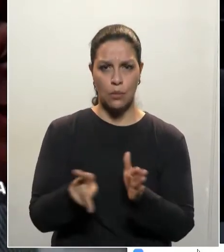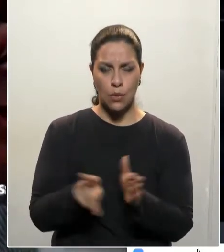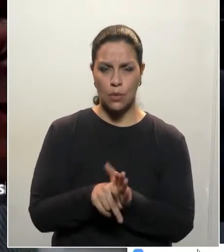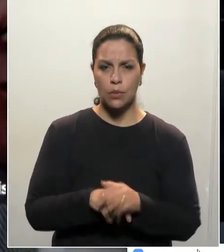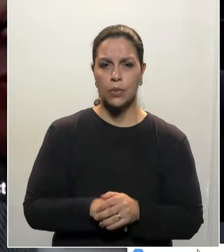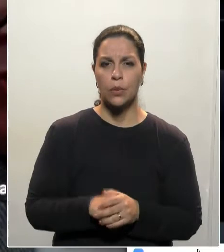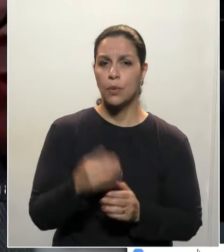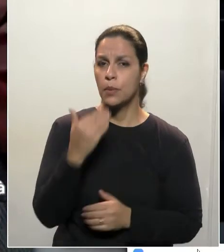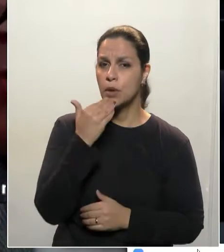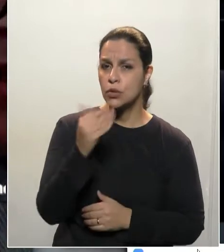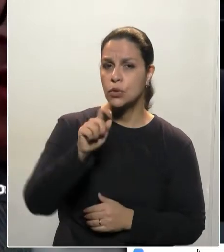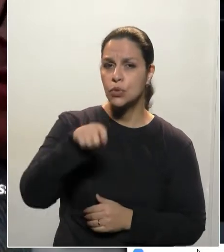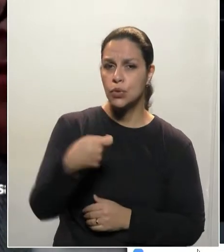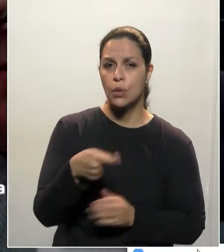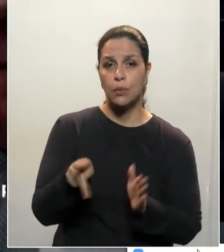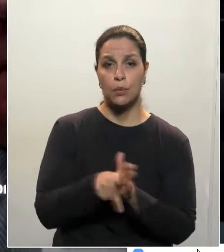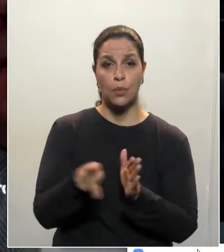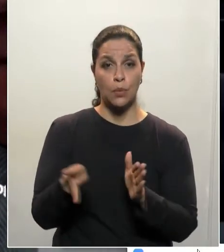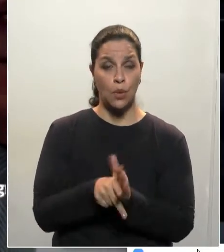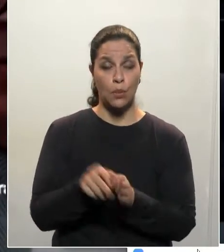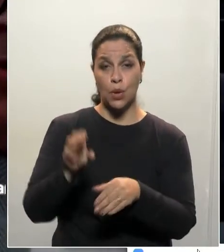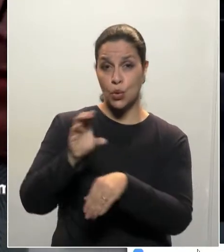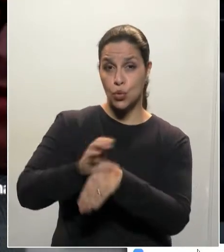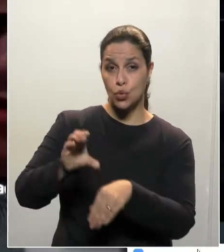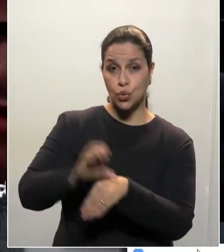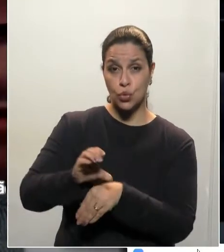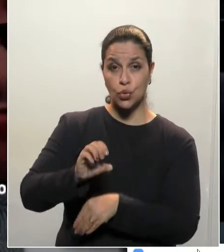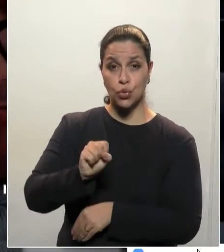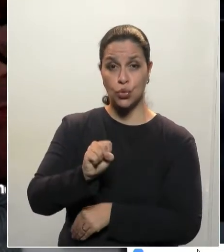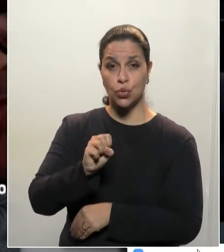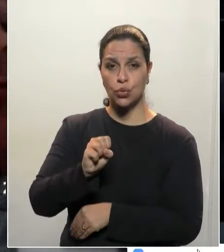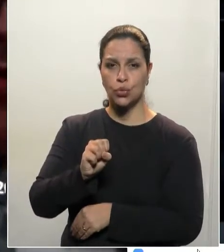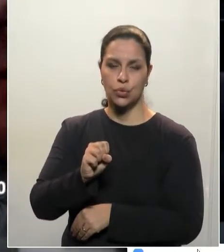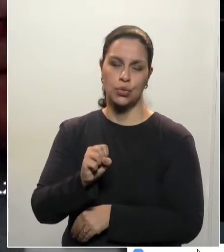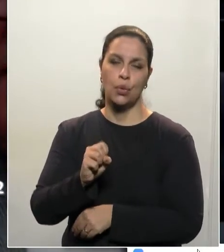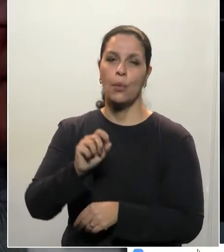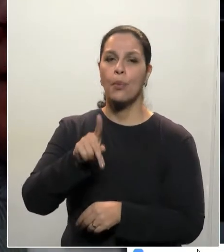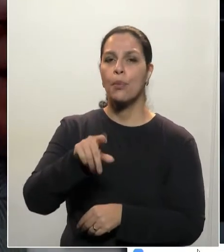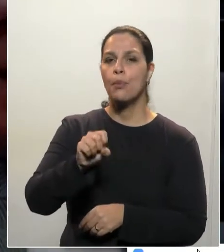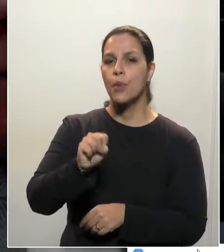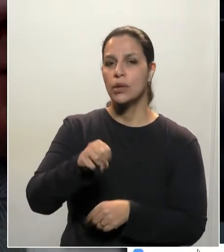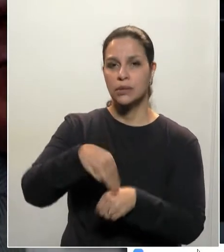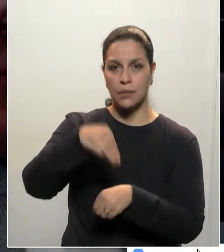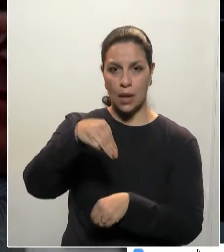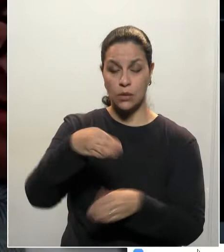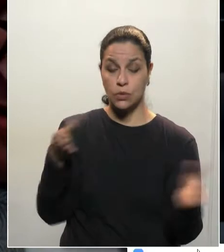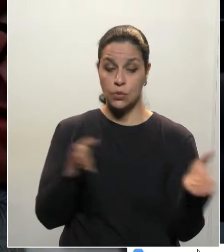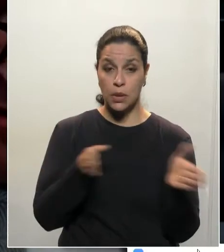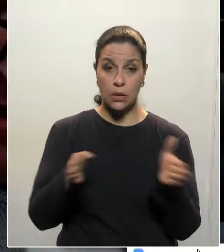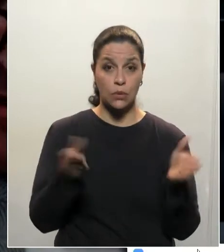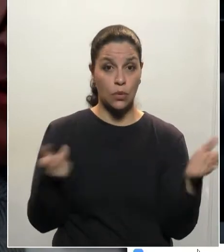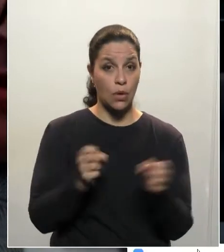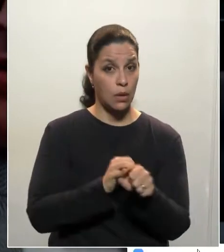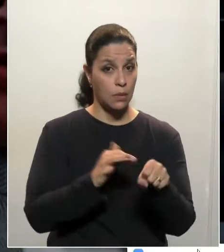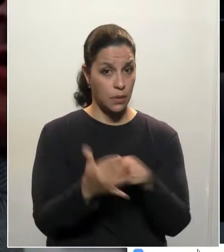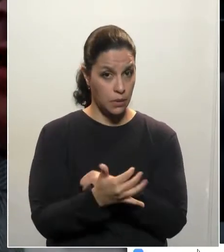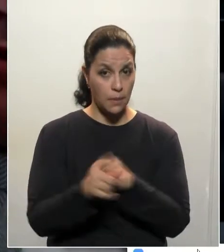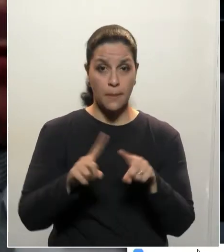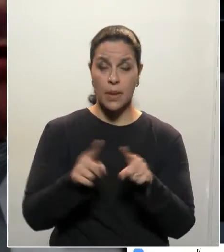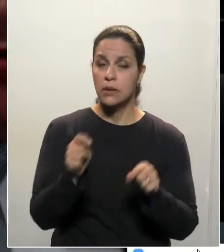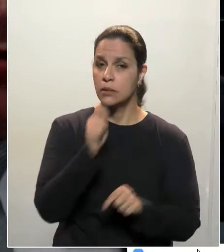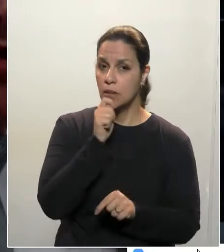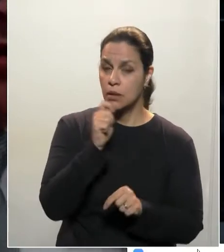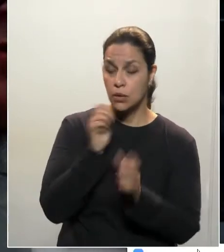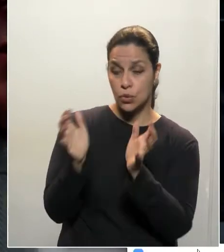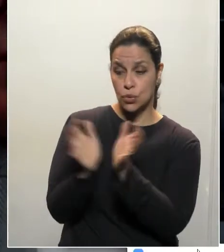sobre os cursos subsequentes, em função da pandemia, é óbvio, mas ainda assim